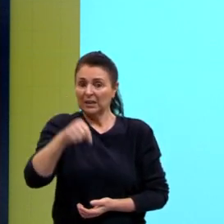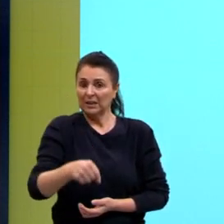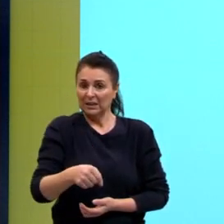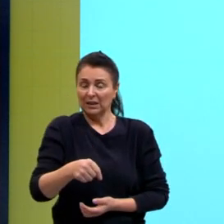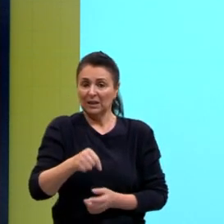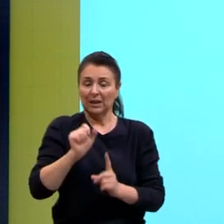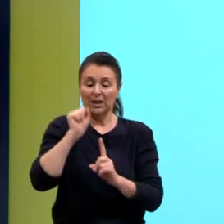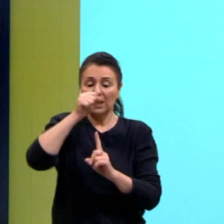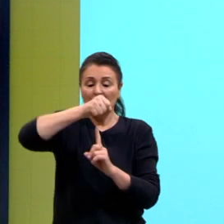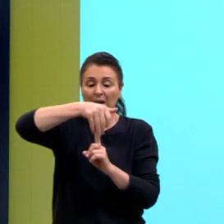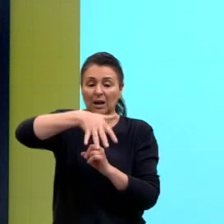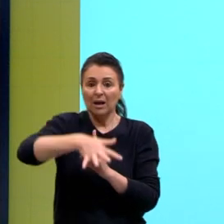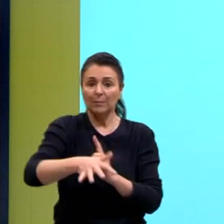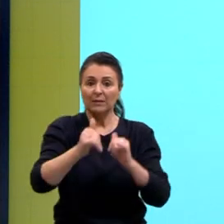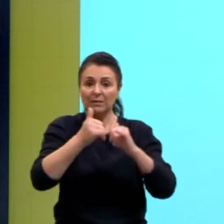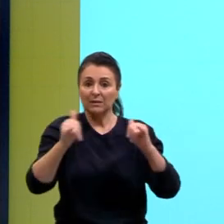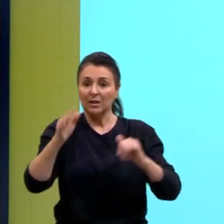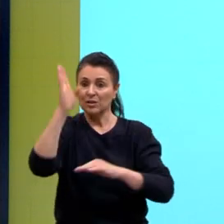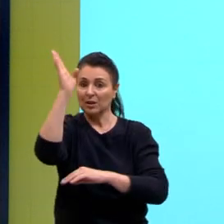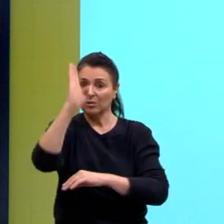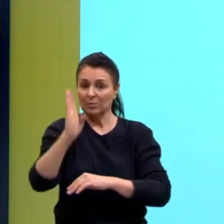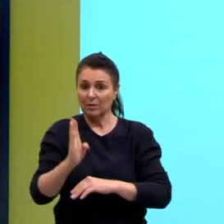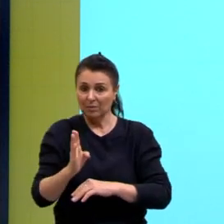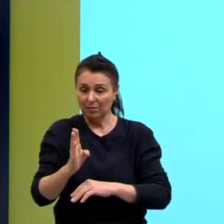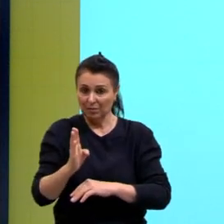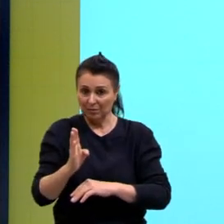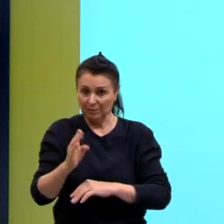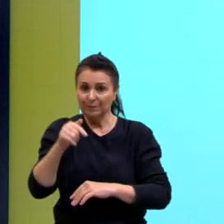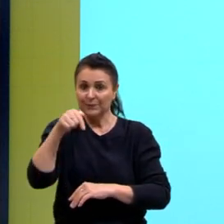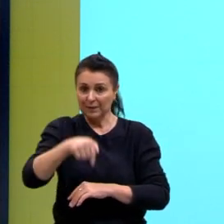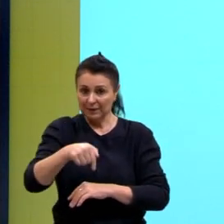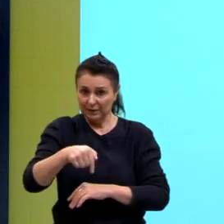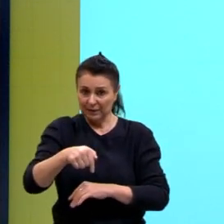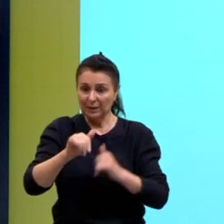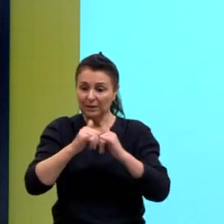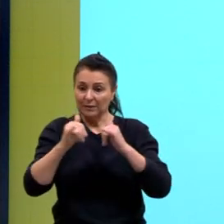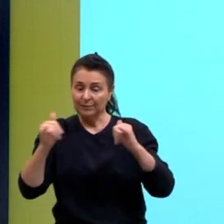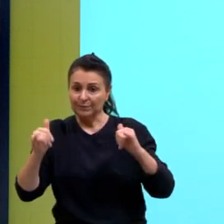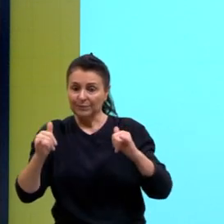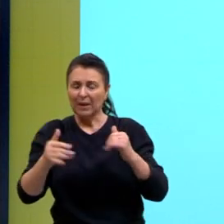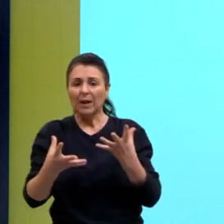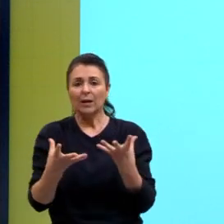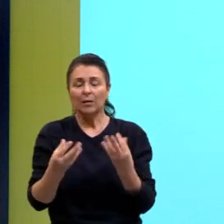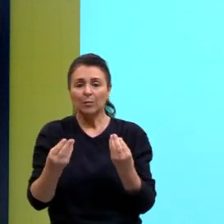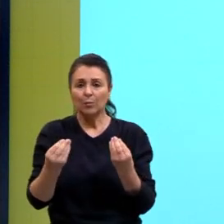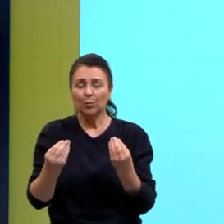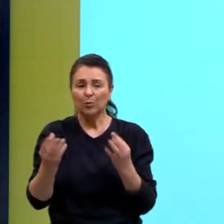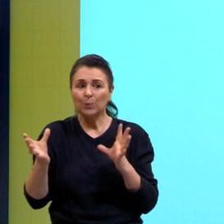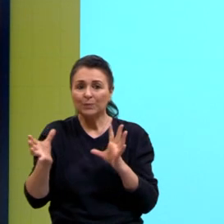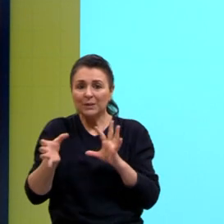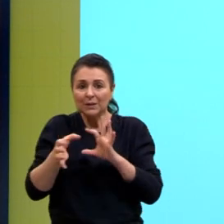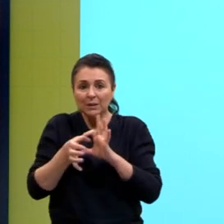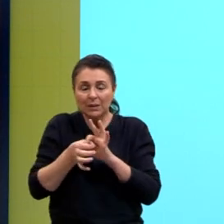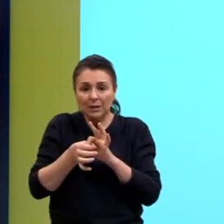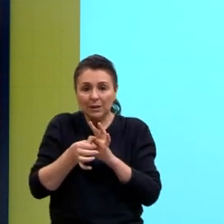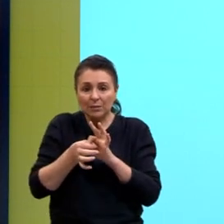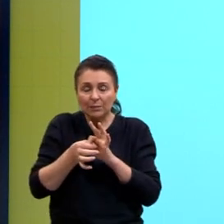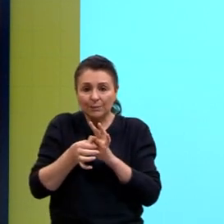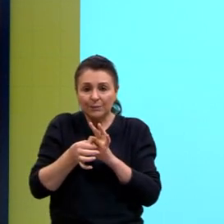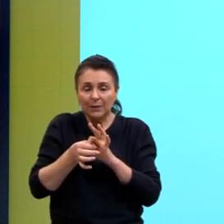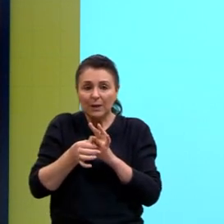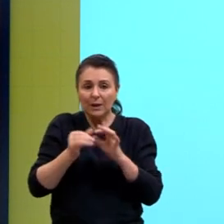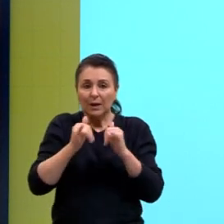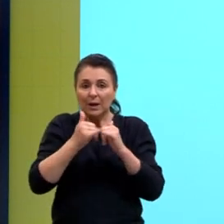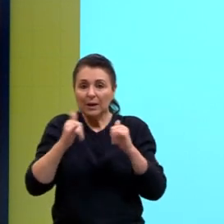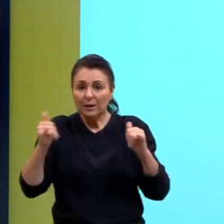nossa matriz energética, né, a matriz elétrica, a matriz energética nossa, ela é muito ligada a essa questão de